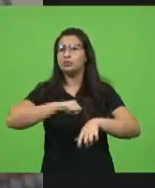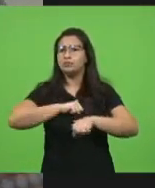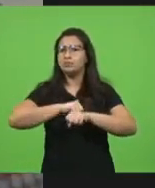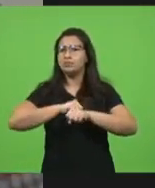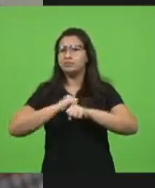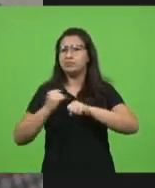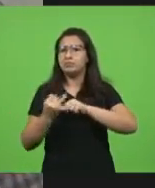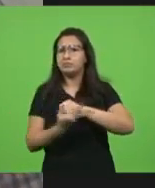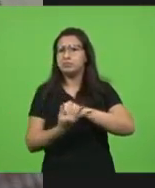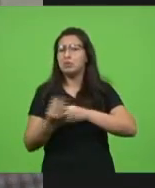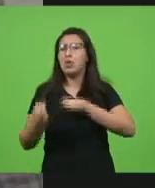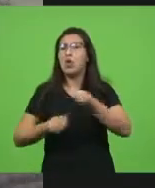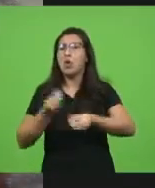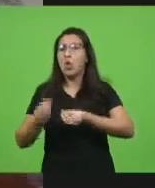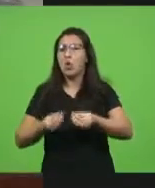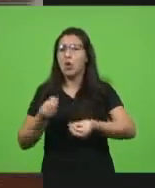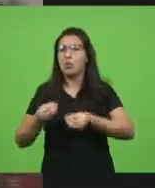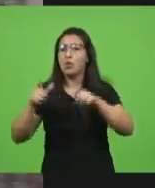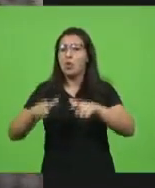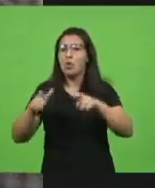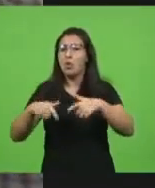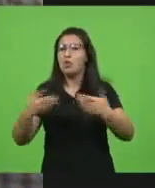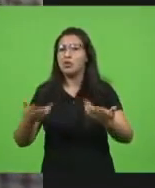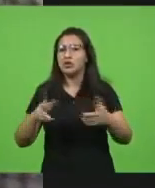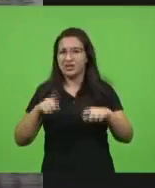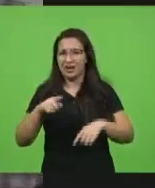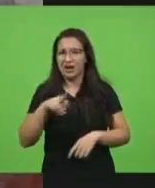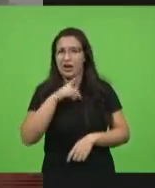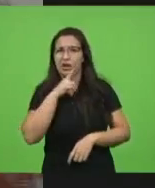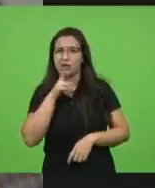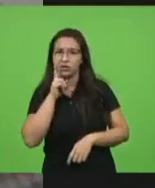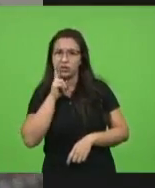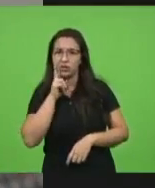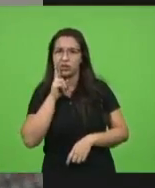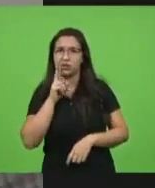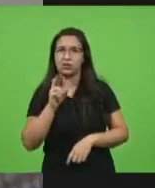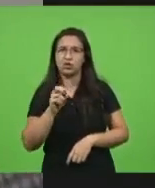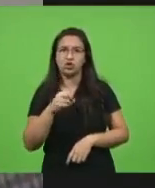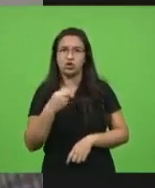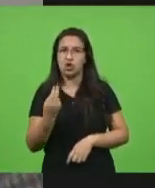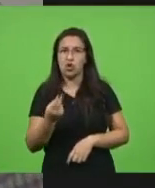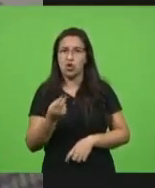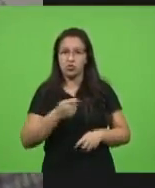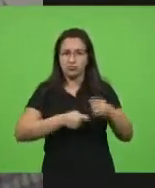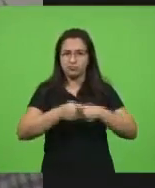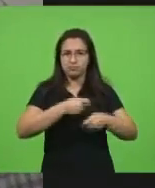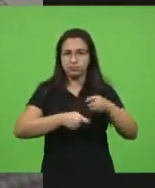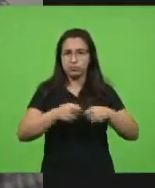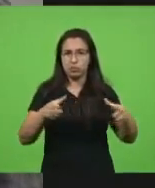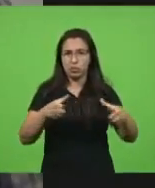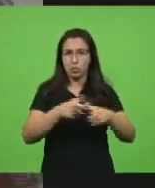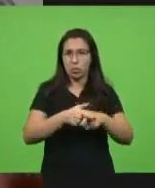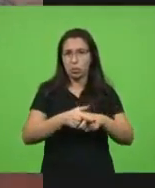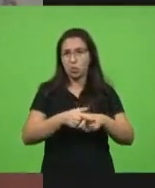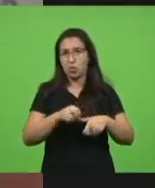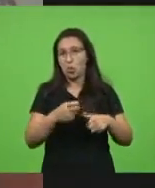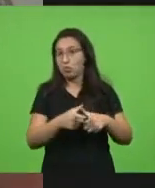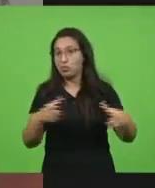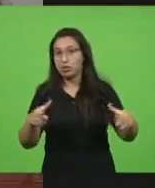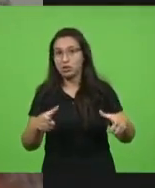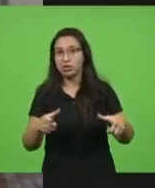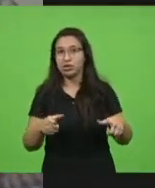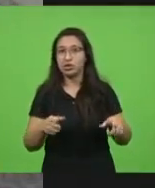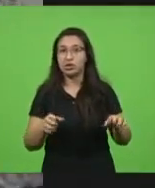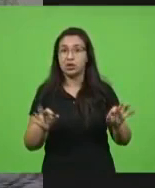pouco não estão nos restaurantes, não estão nos pequenos comércios, nos grandes comércios. Daqui um pouco estão na própria